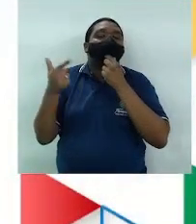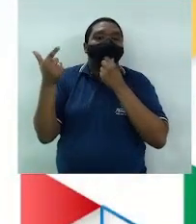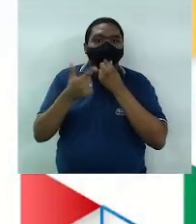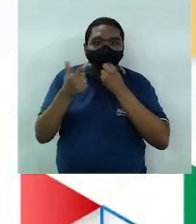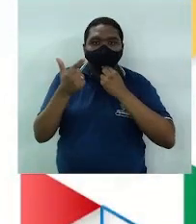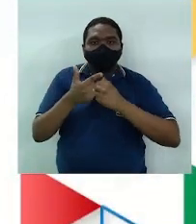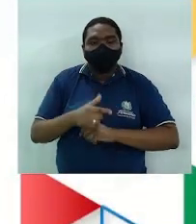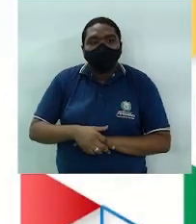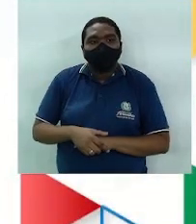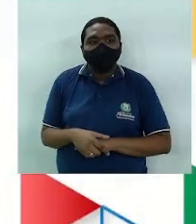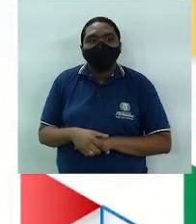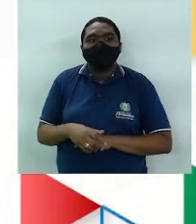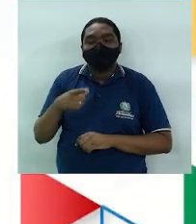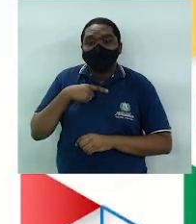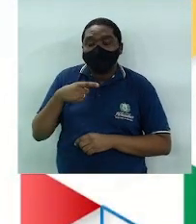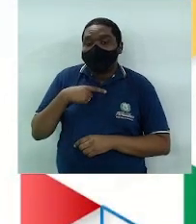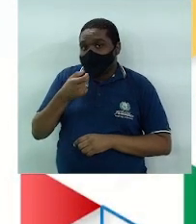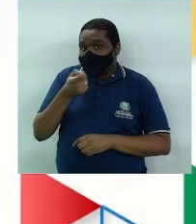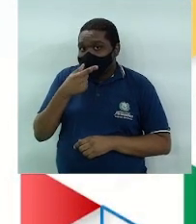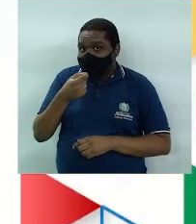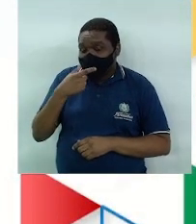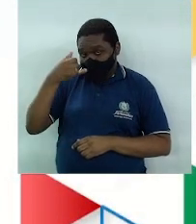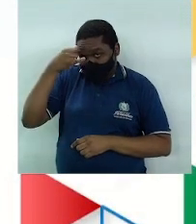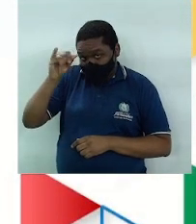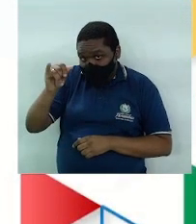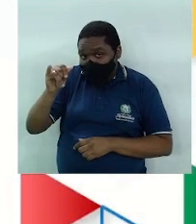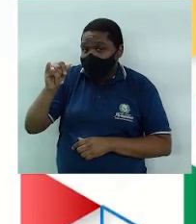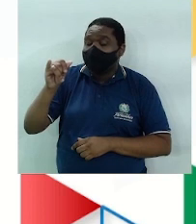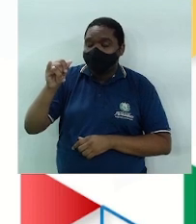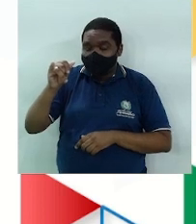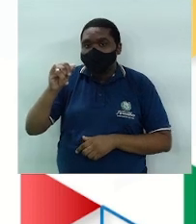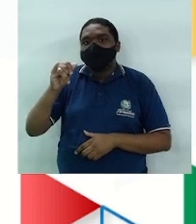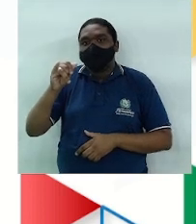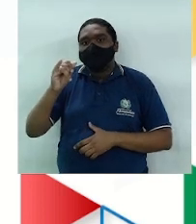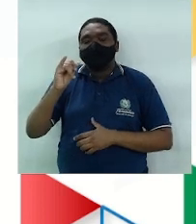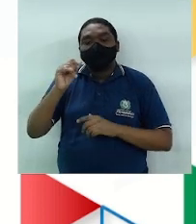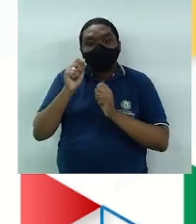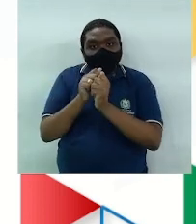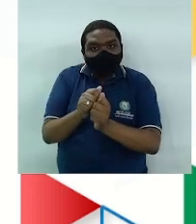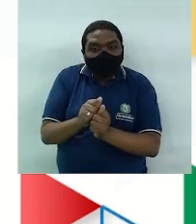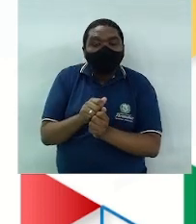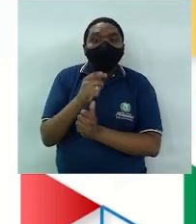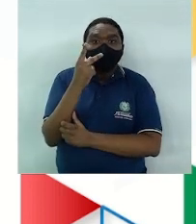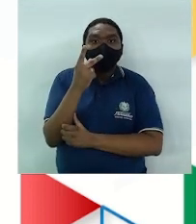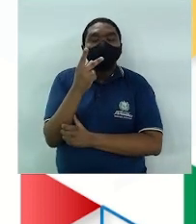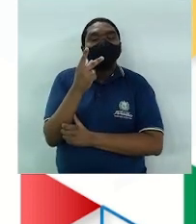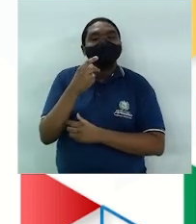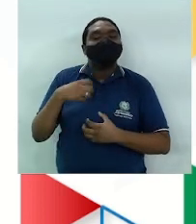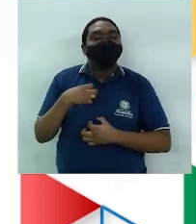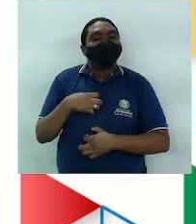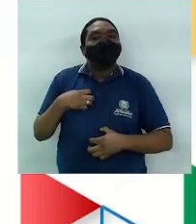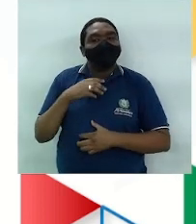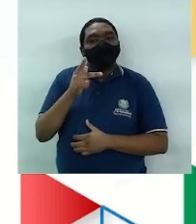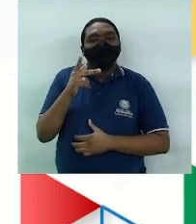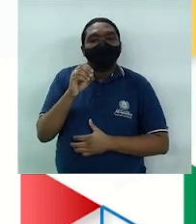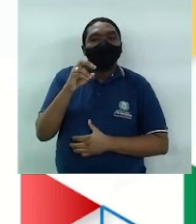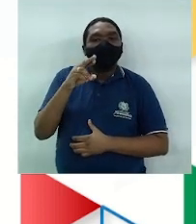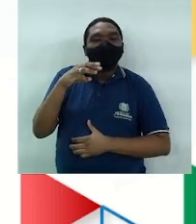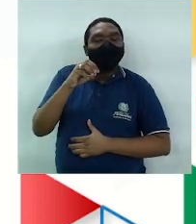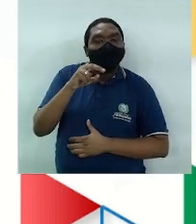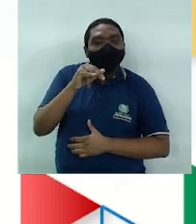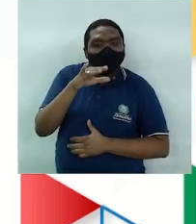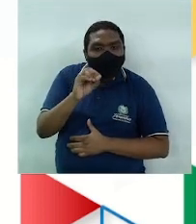2. As pílulas anticoncepcionais combinadas apresentam dois hormônios sintéticos que impedem a